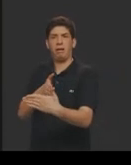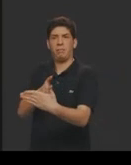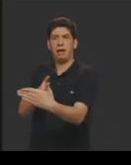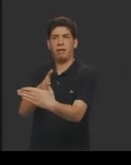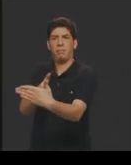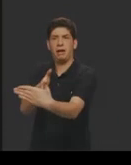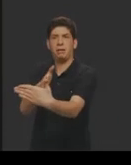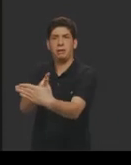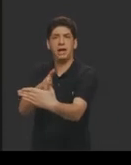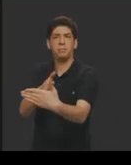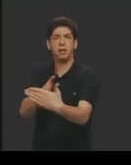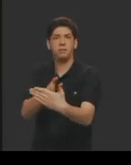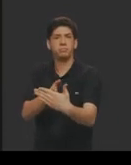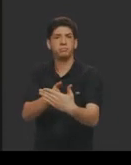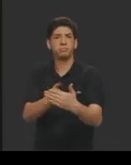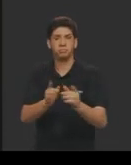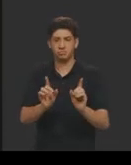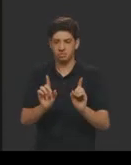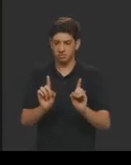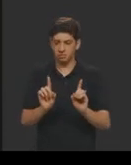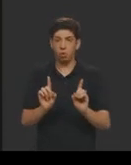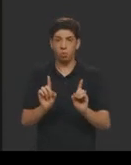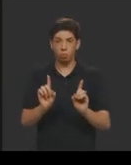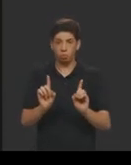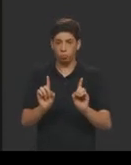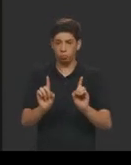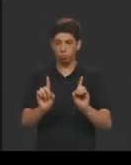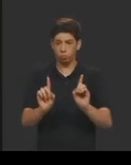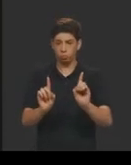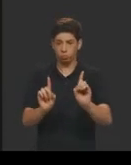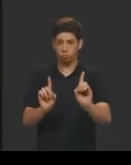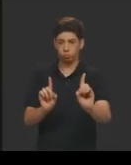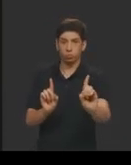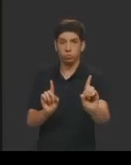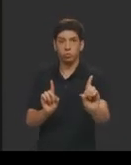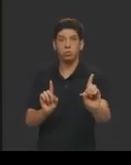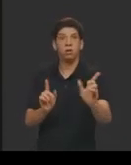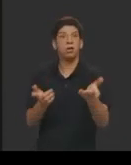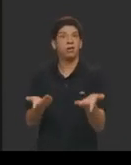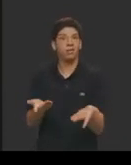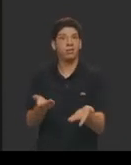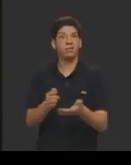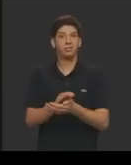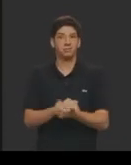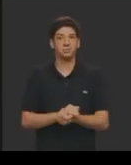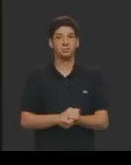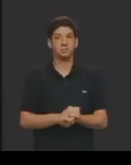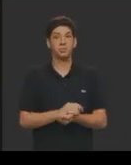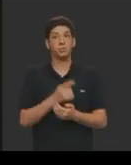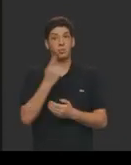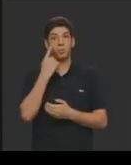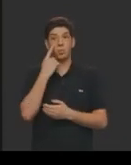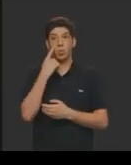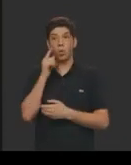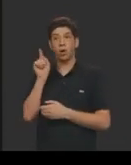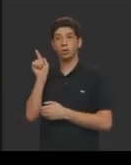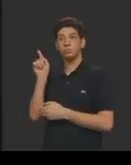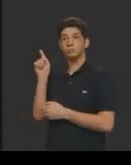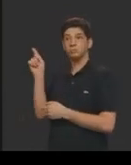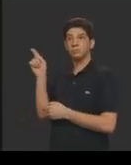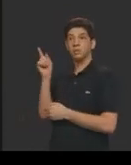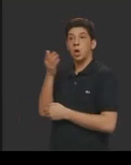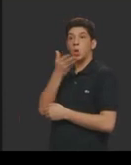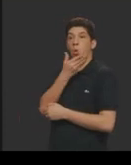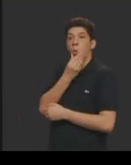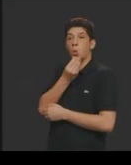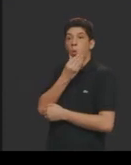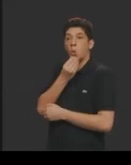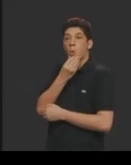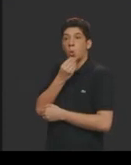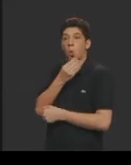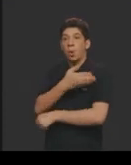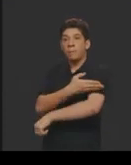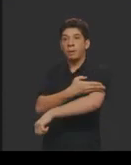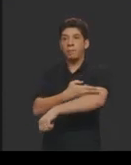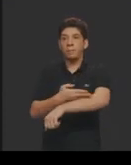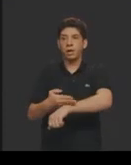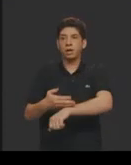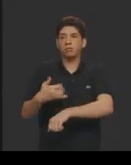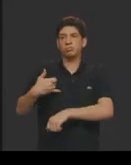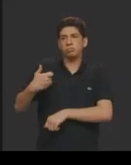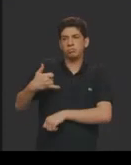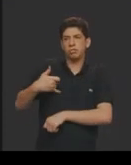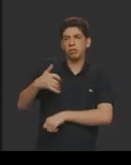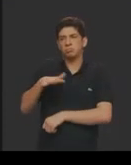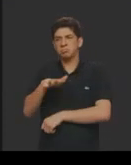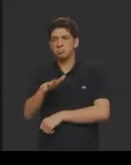processo, né? E aqui, essa charge é emblemática, porque ela vai pegar um homem branco, e de meia-idade, ela tem muito poucos